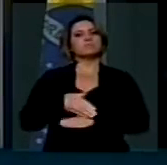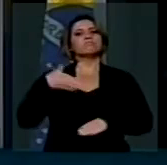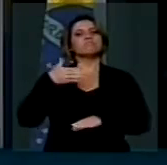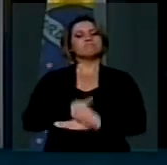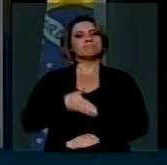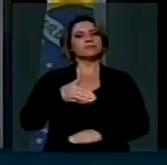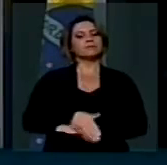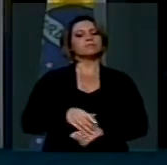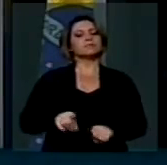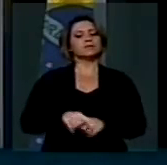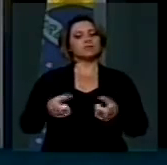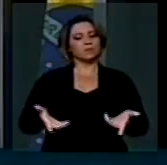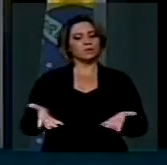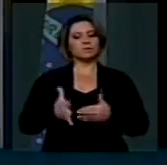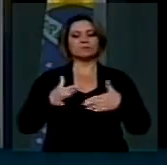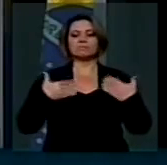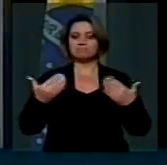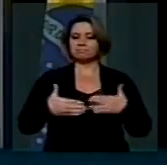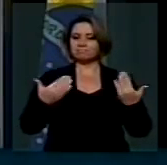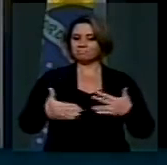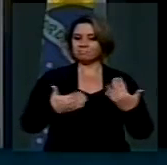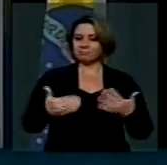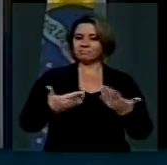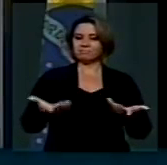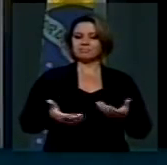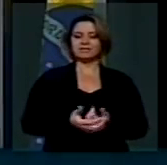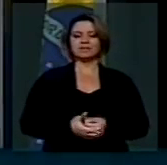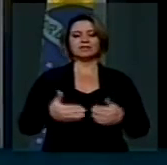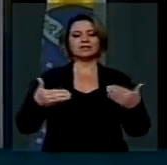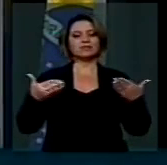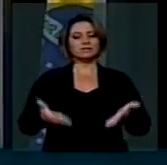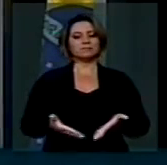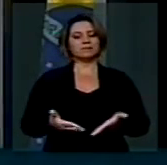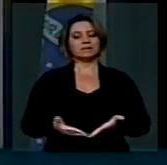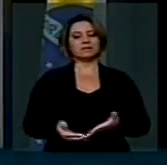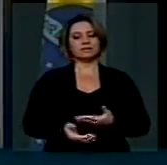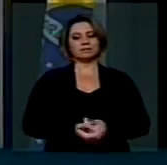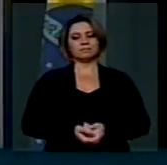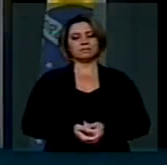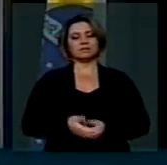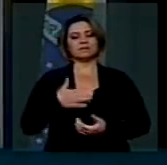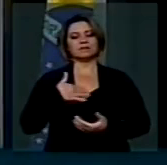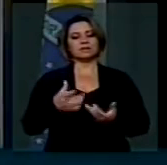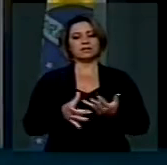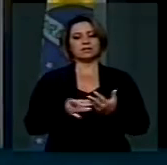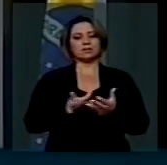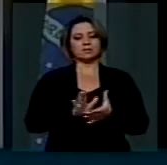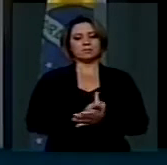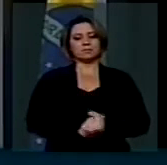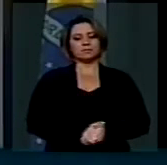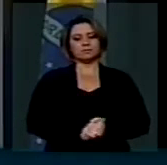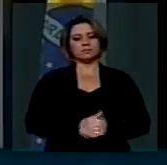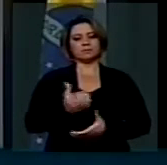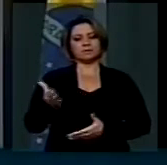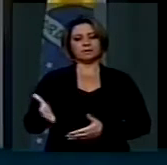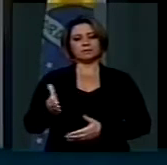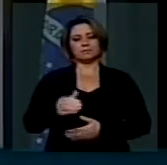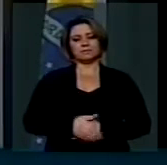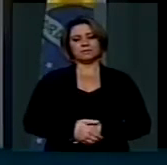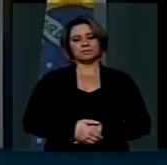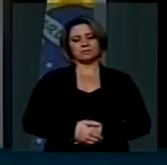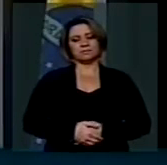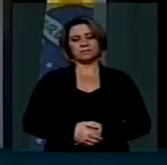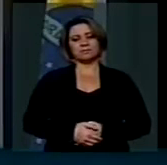dessa casa, hoje tenho uma alegria especial. Tenho a felicidade de ter aqui a presença, nesse plenário da minha esposa, minha querida Cherie,